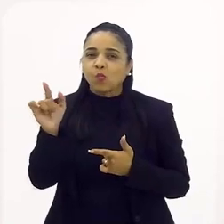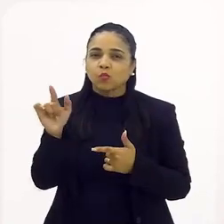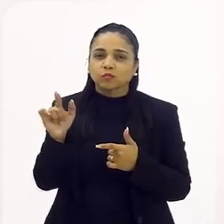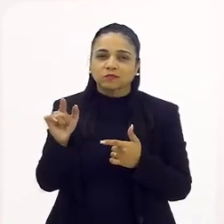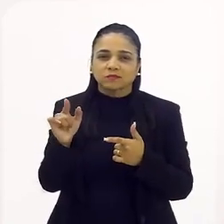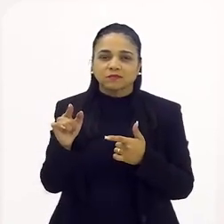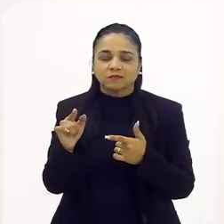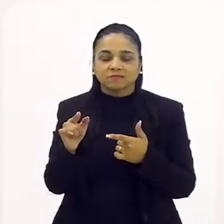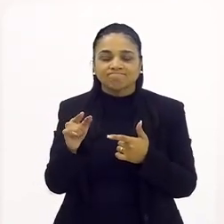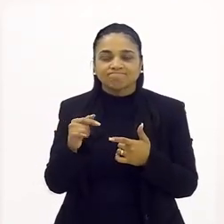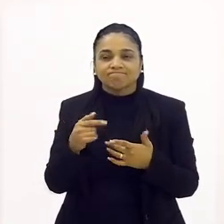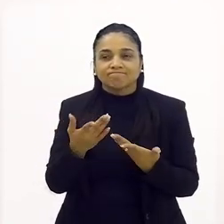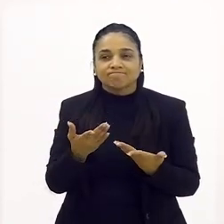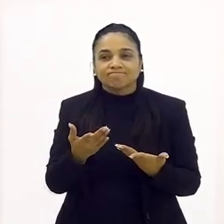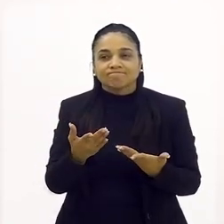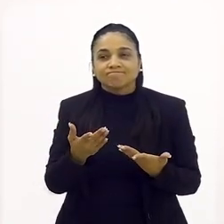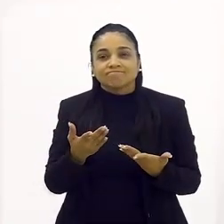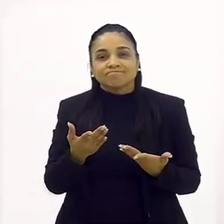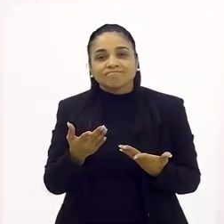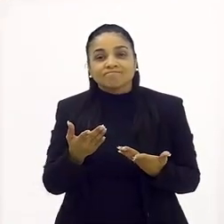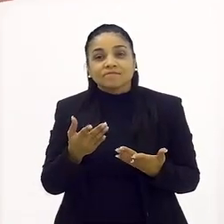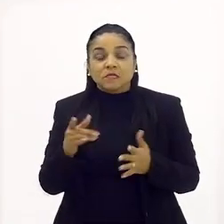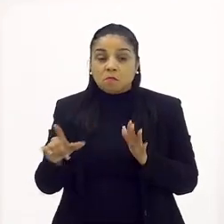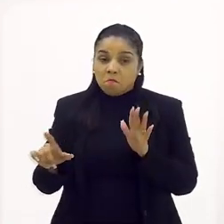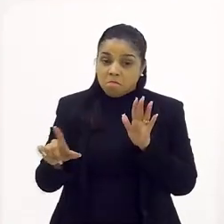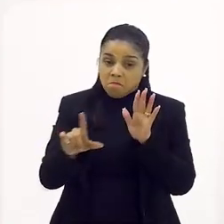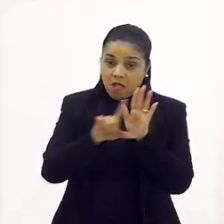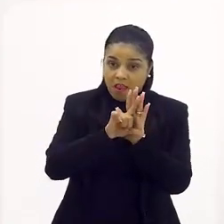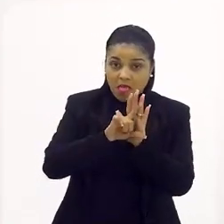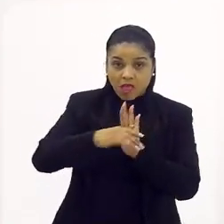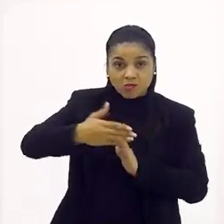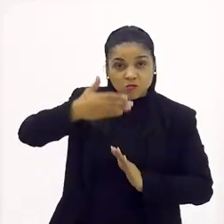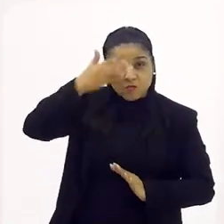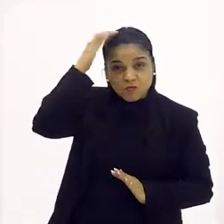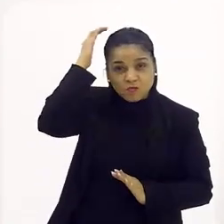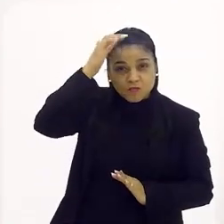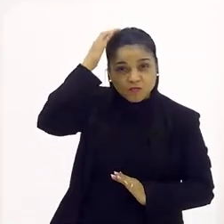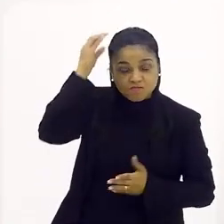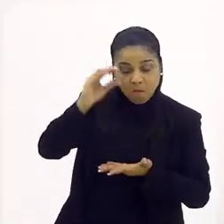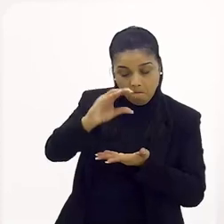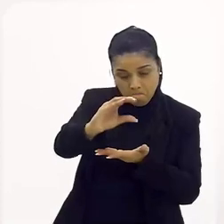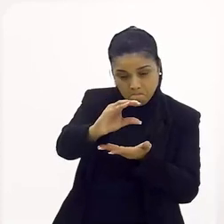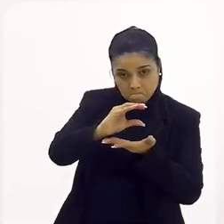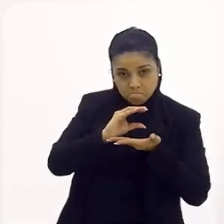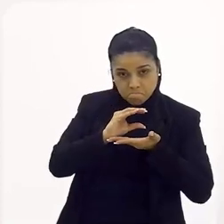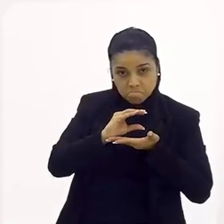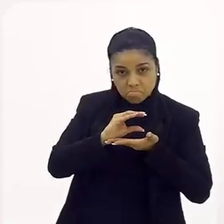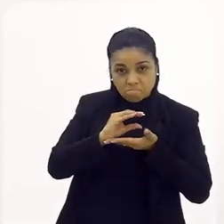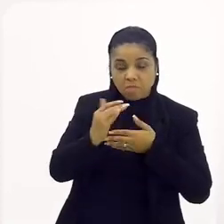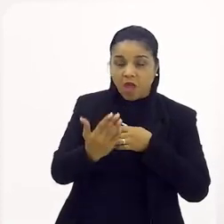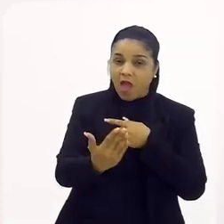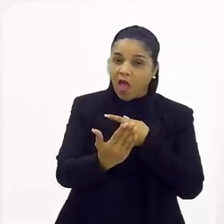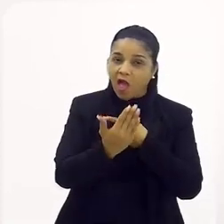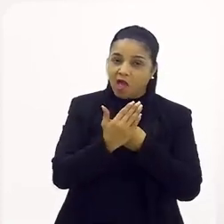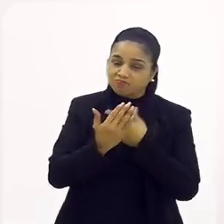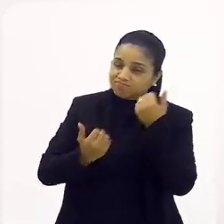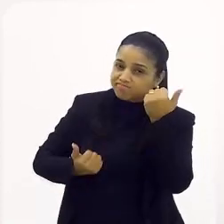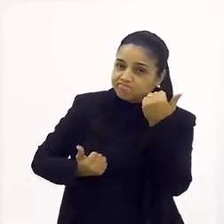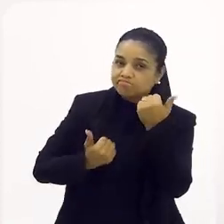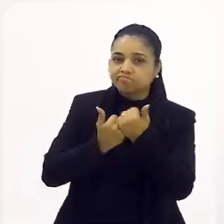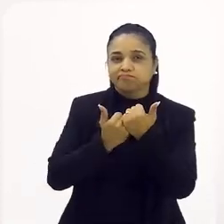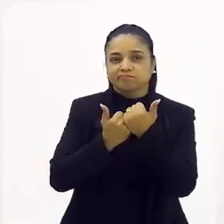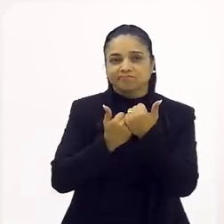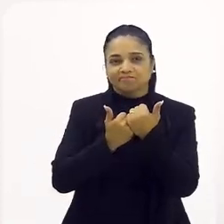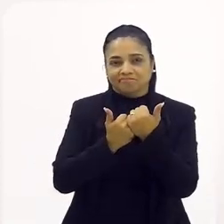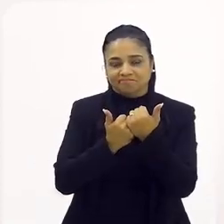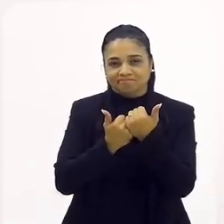bem... E... E porque é uma lei que vai te permitir financeiramente você ir te